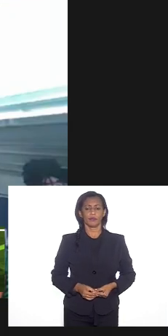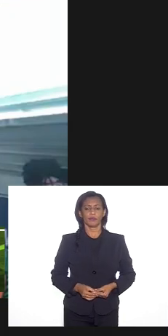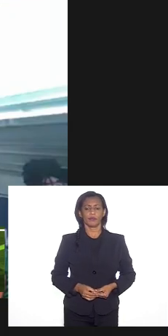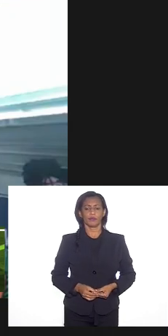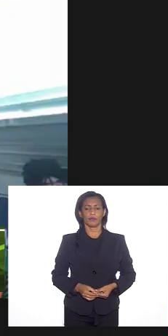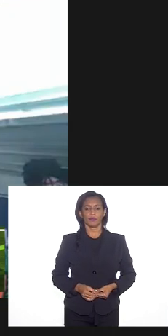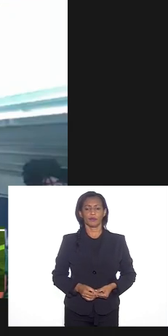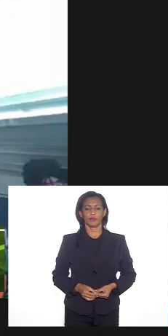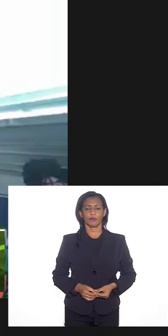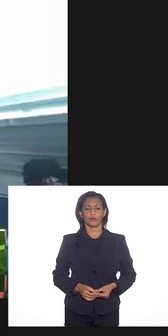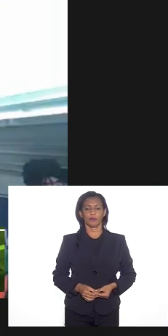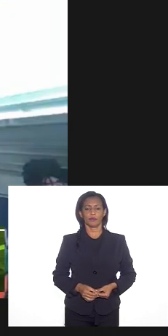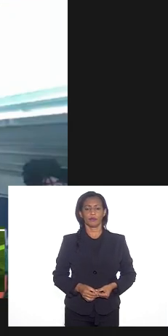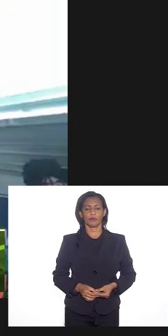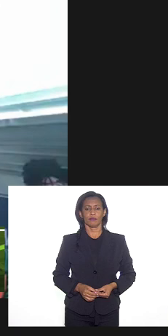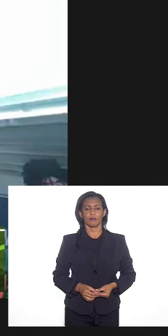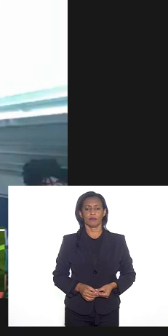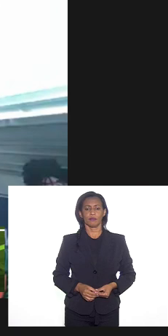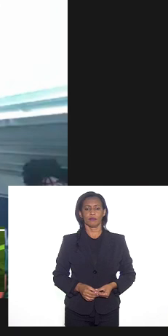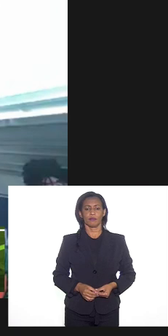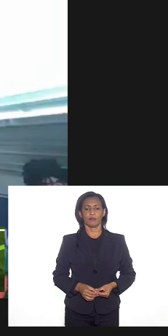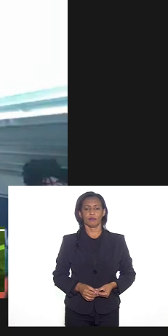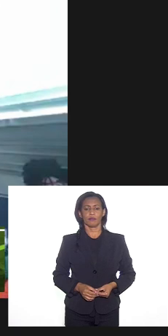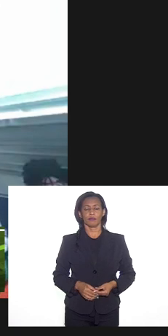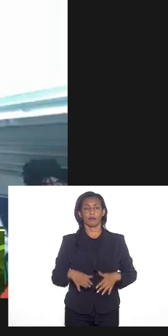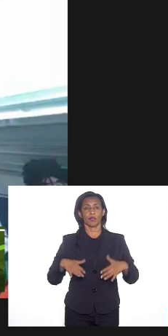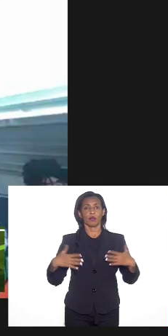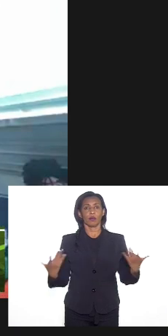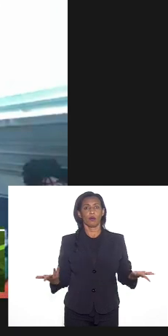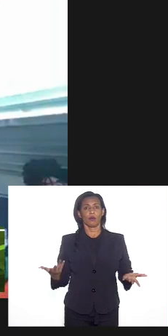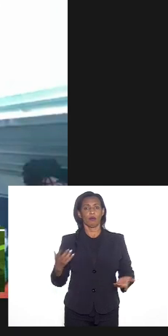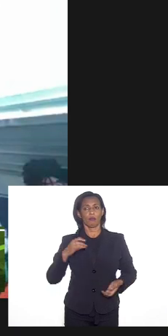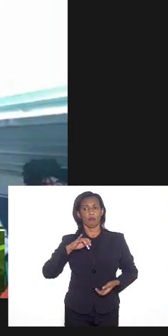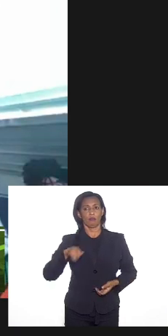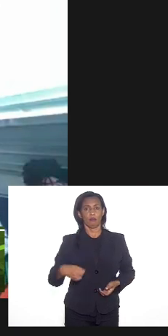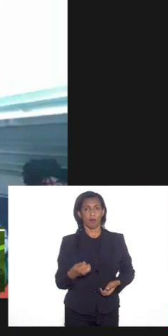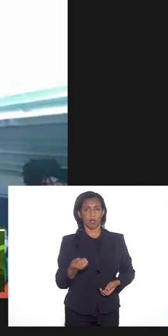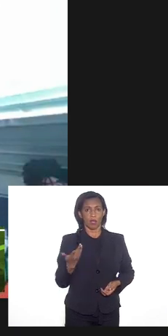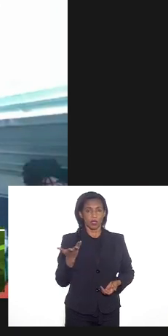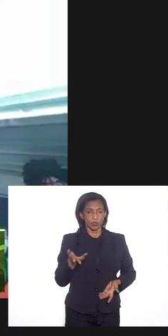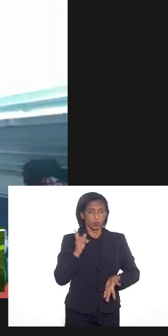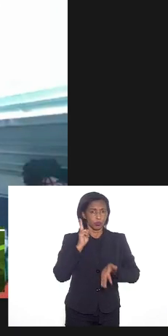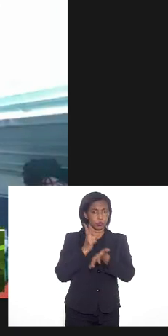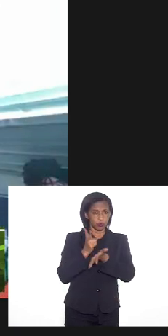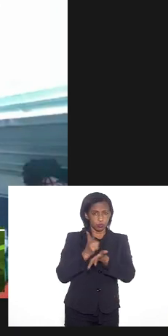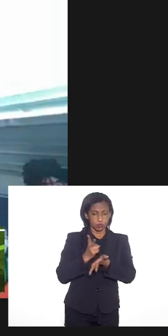enfim com a possibilidade de efetividade